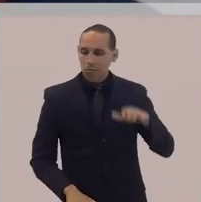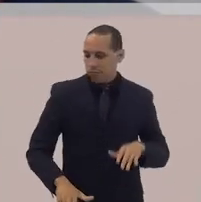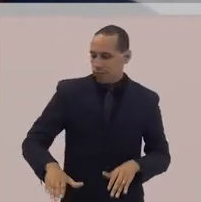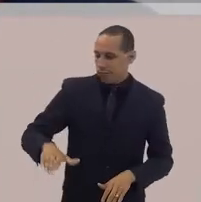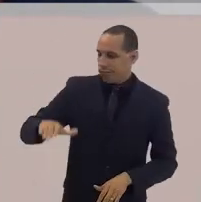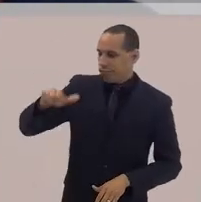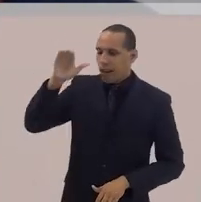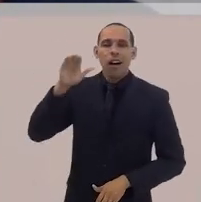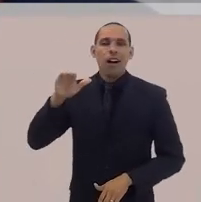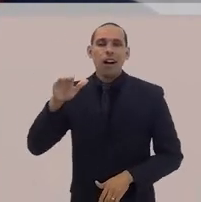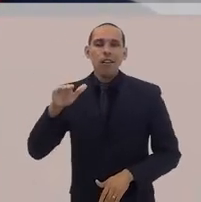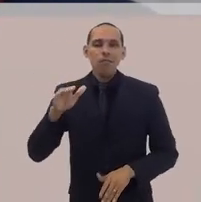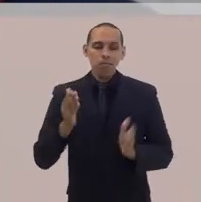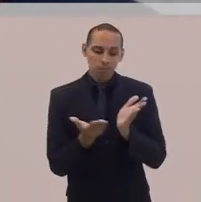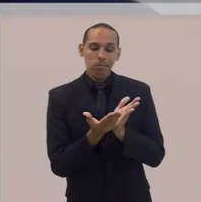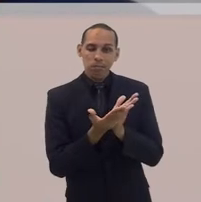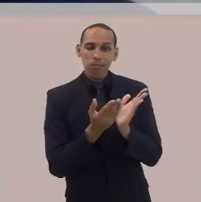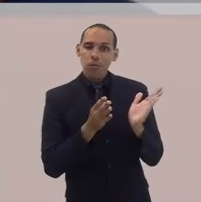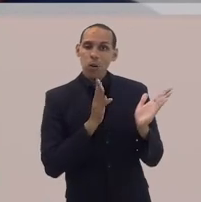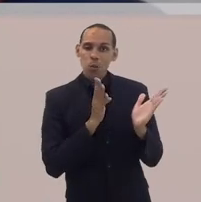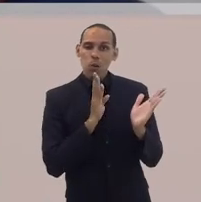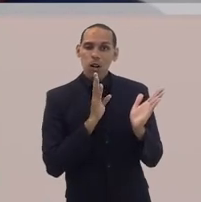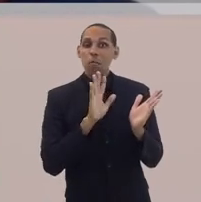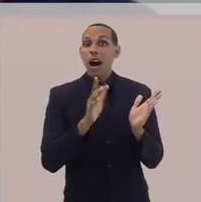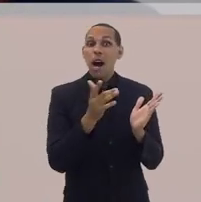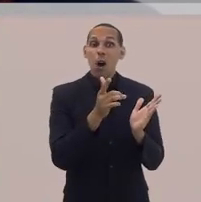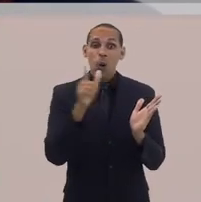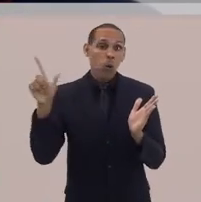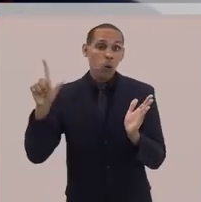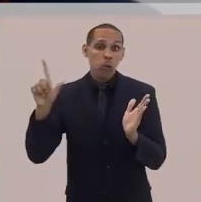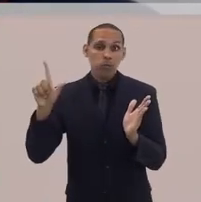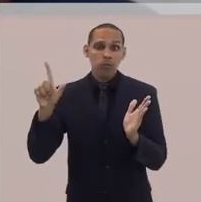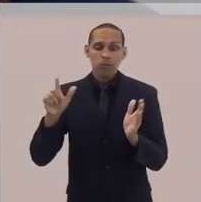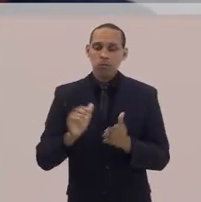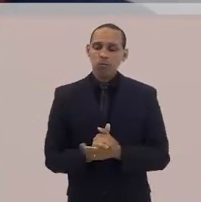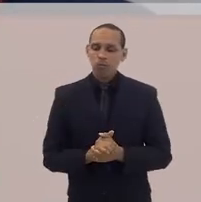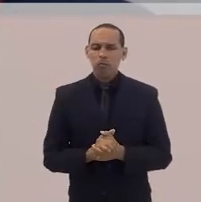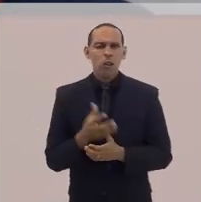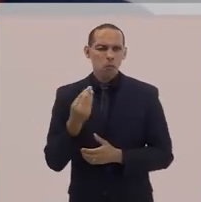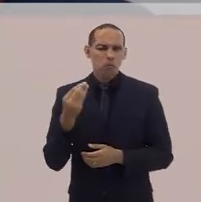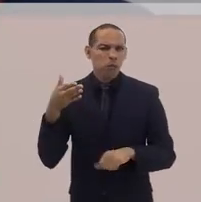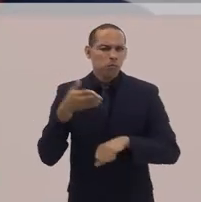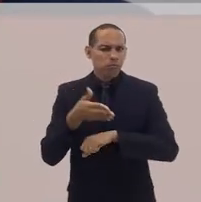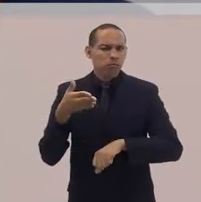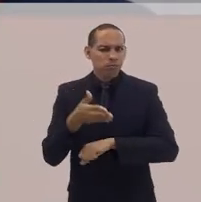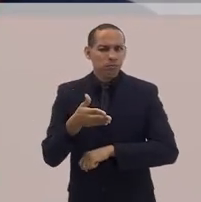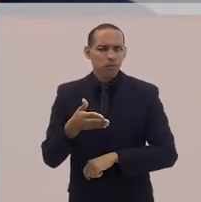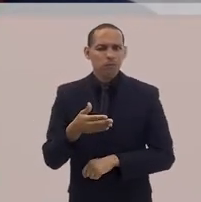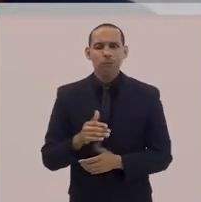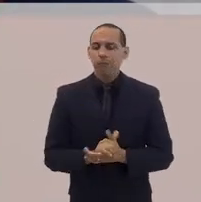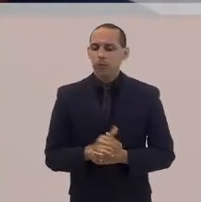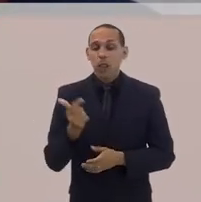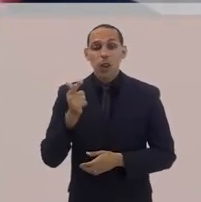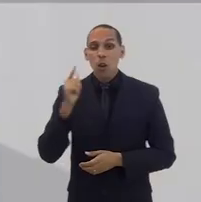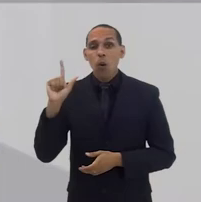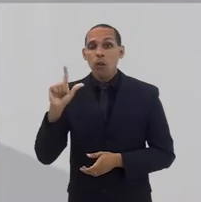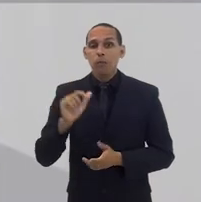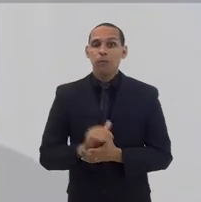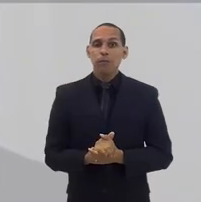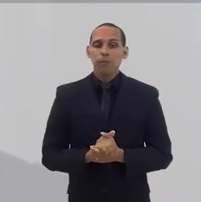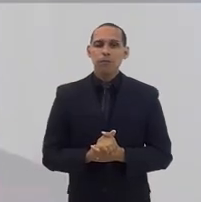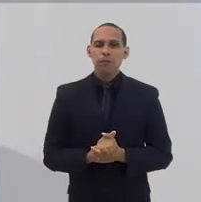evangélico, cristão, mas tem pessoas lá, e esse é um perfil que aparece muito, pessoas que